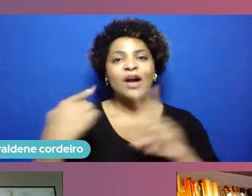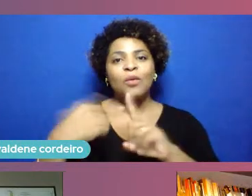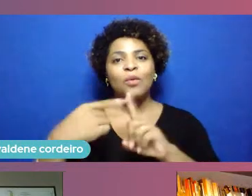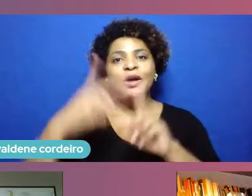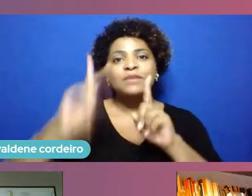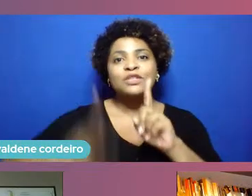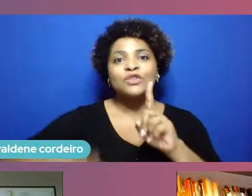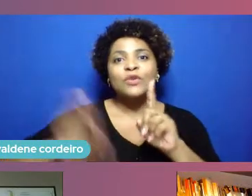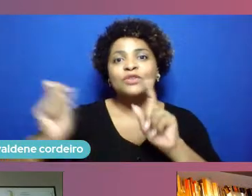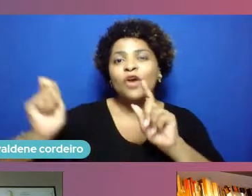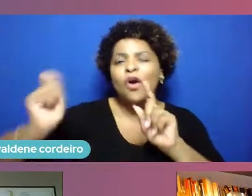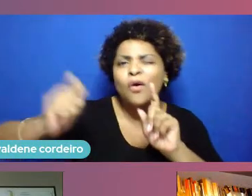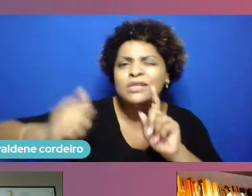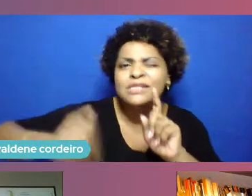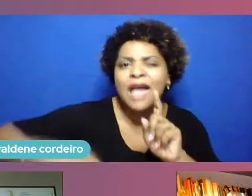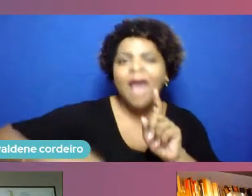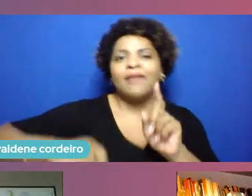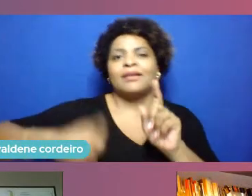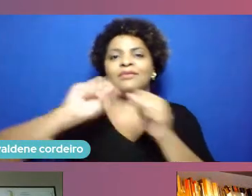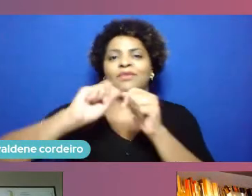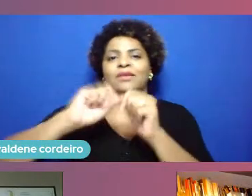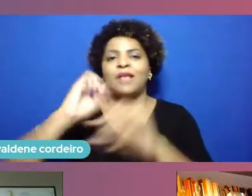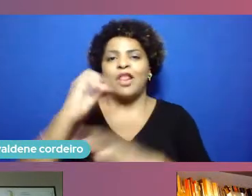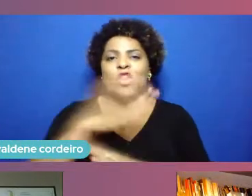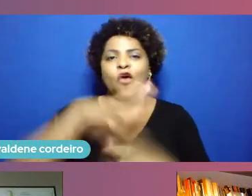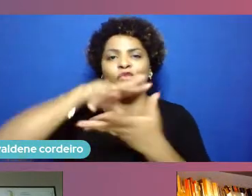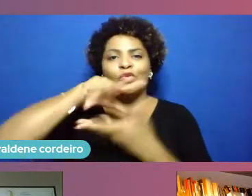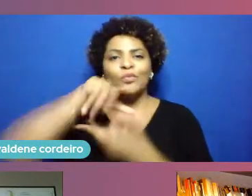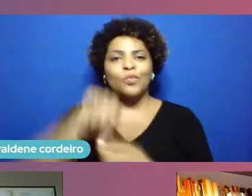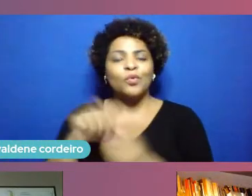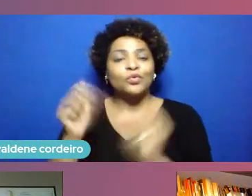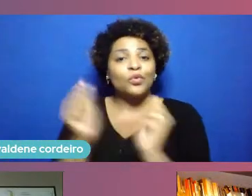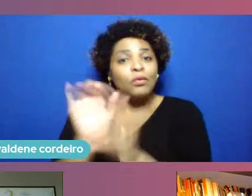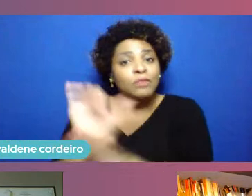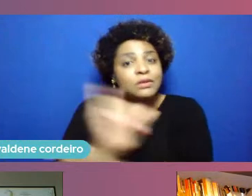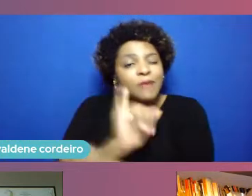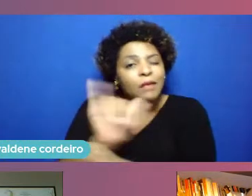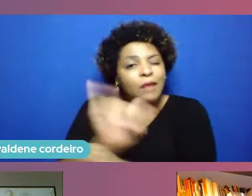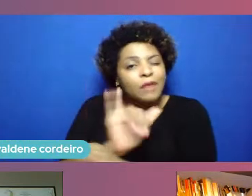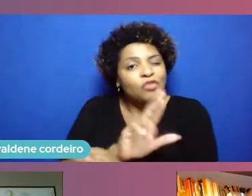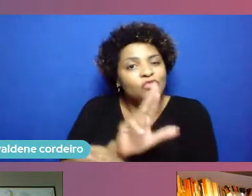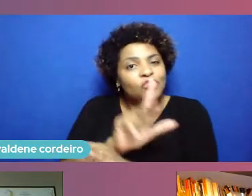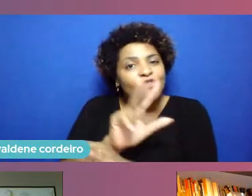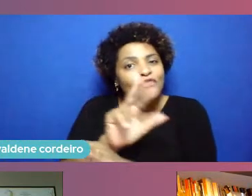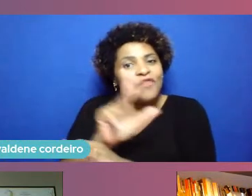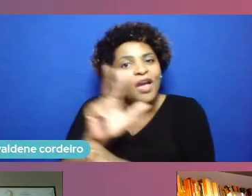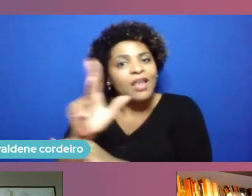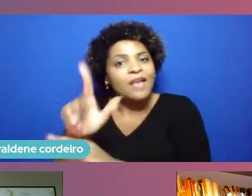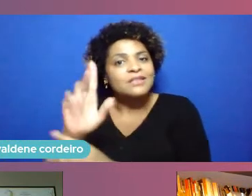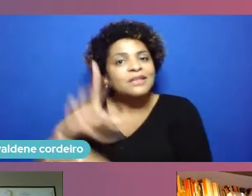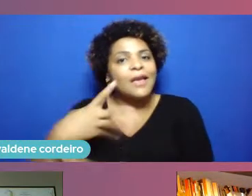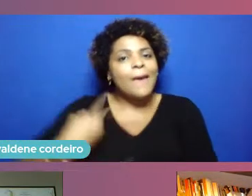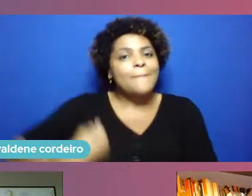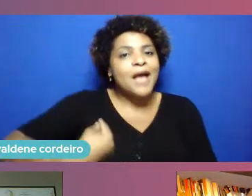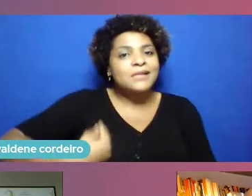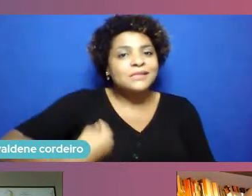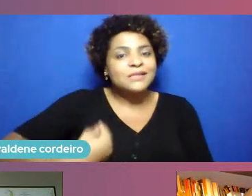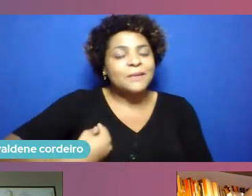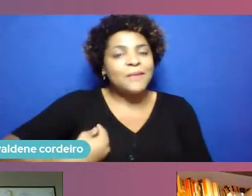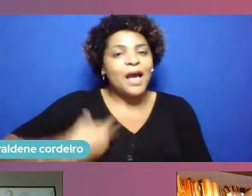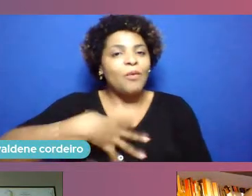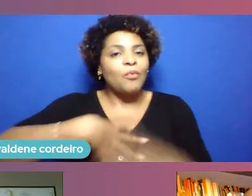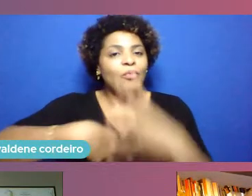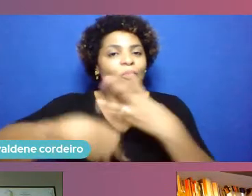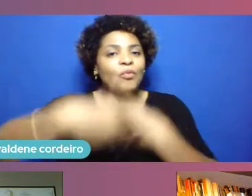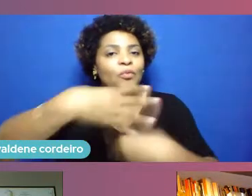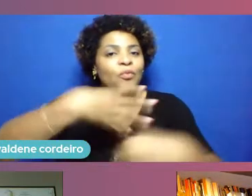no mundo a partir de uma narrativa absolutamente diferenciada que é aquela participar da geração de futuros possíveis porque